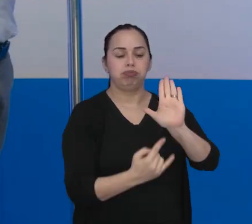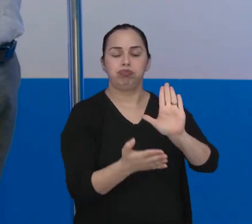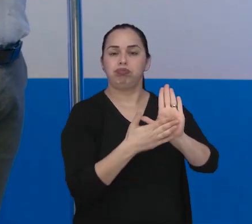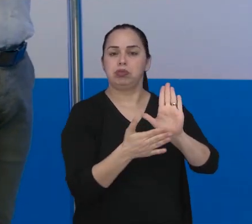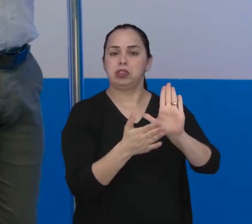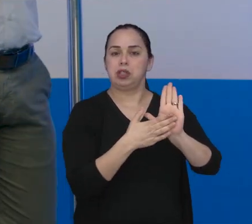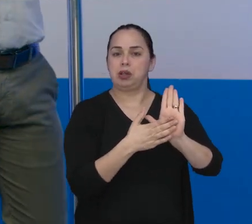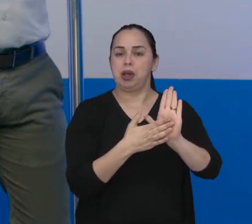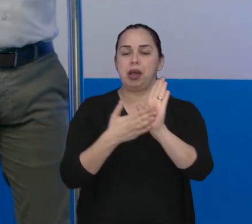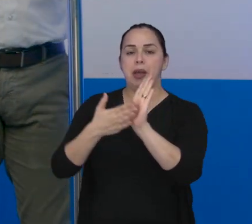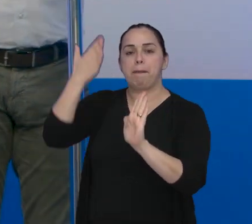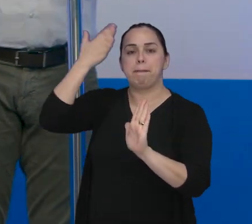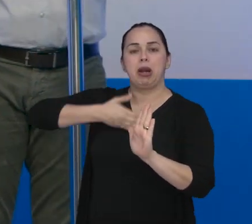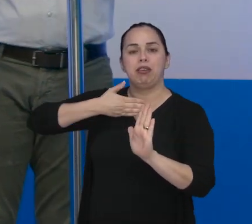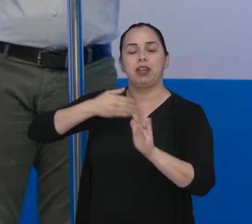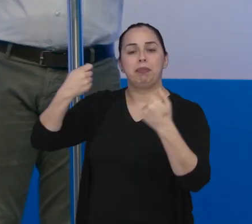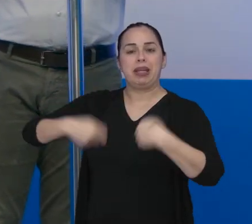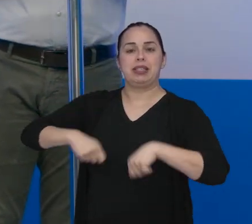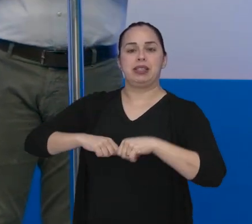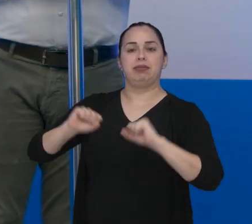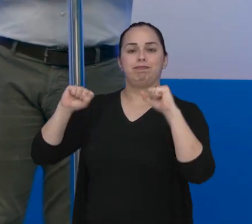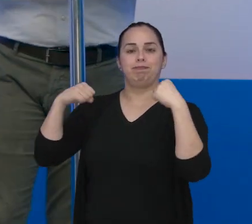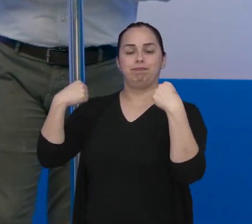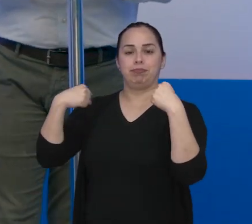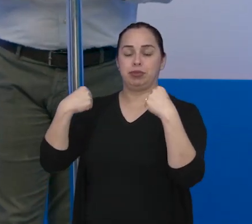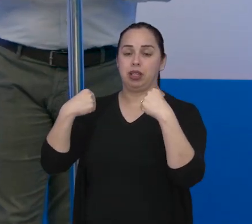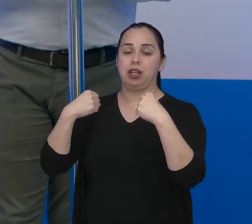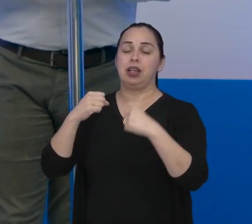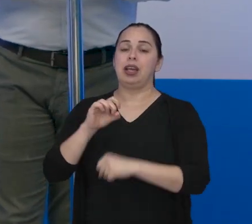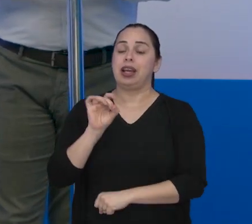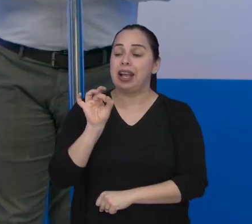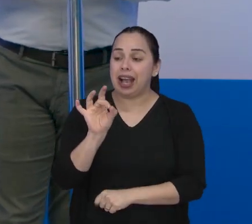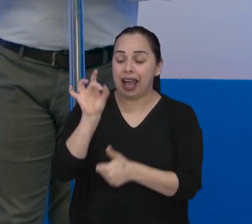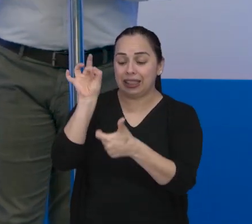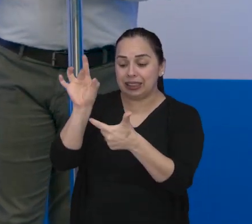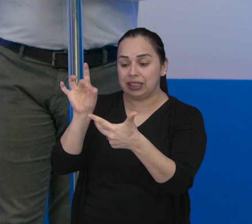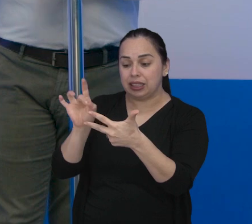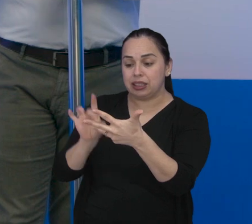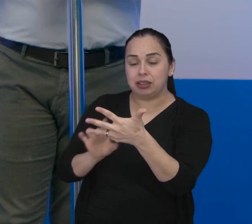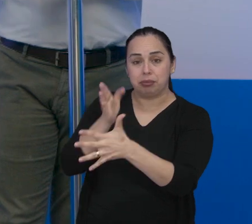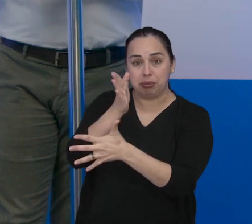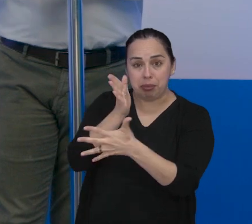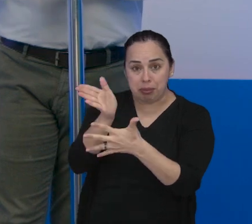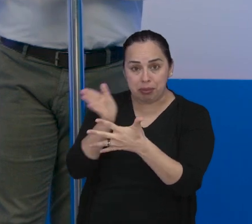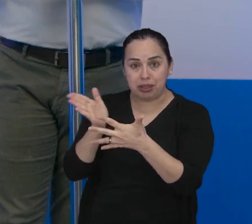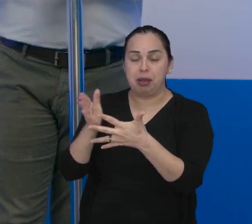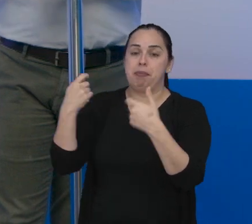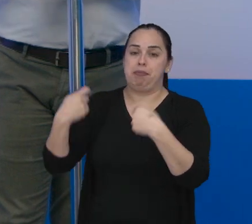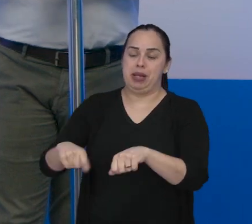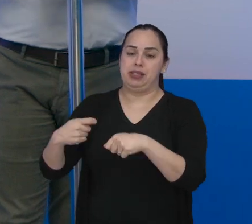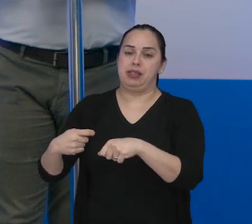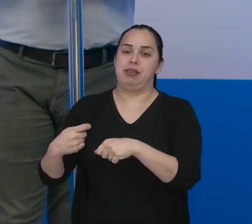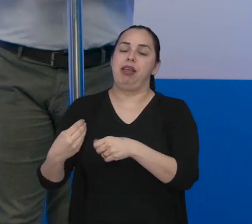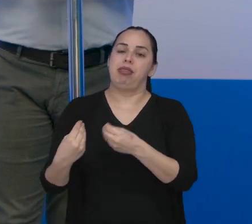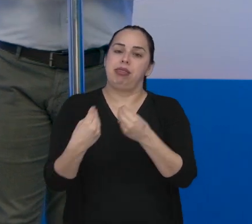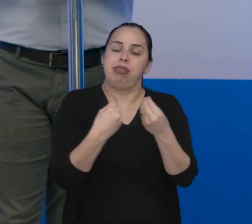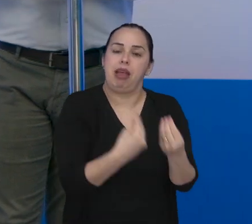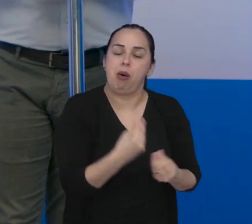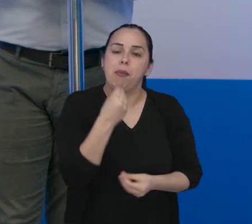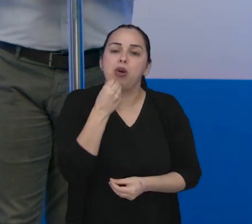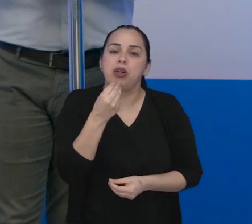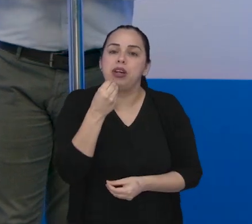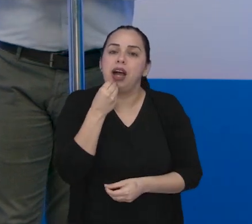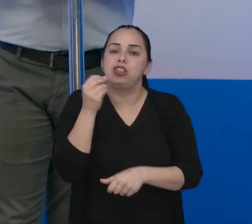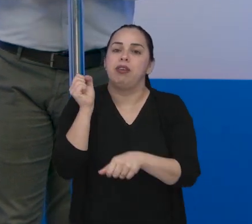necessidade da prática de algum esporte ou de algum exercício. A proposta prevê que cada modalidade tenha um percentual de matrículas